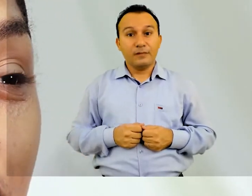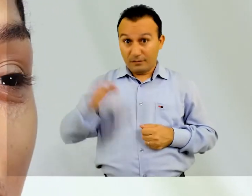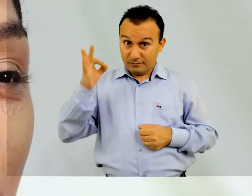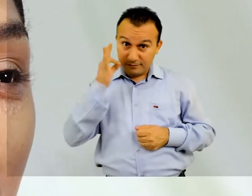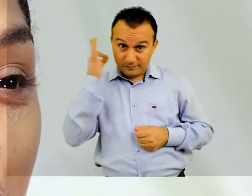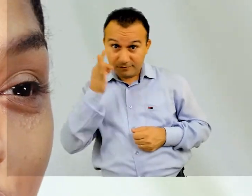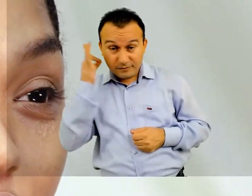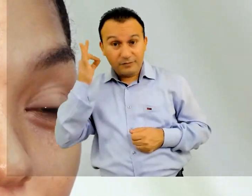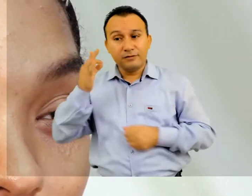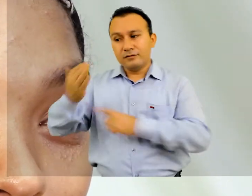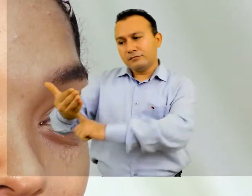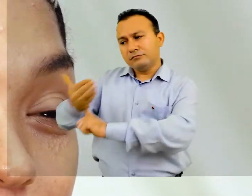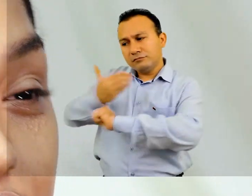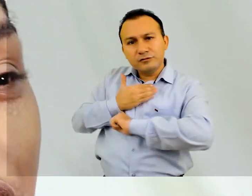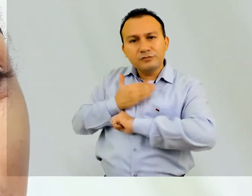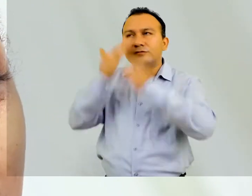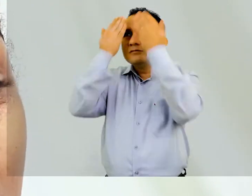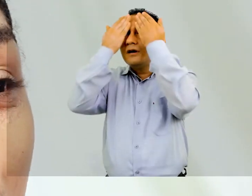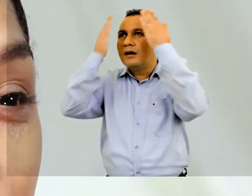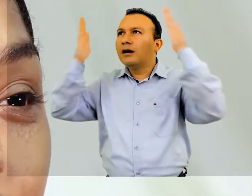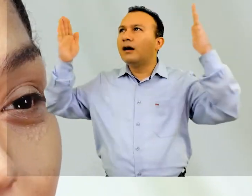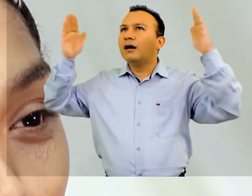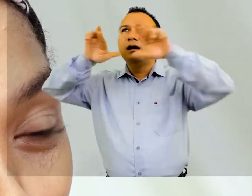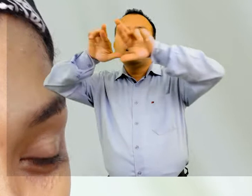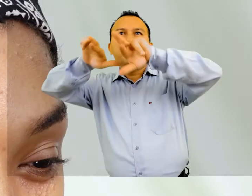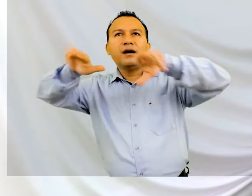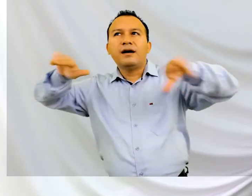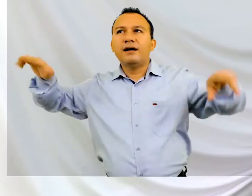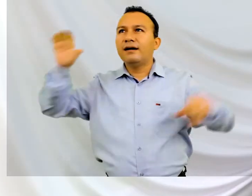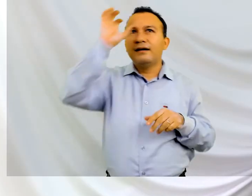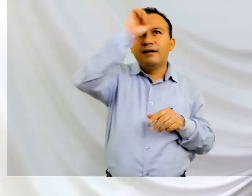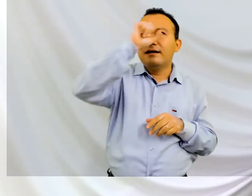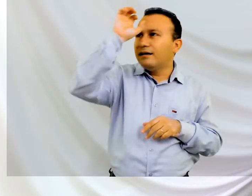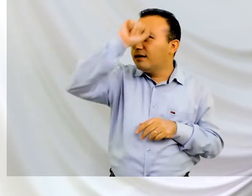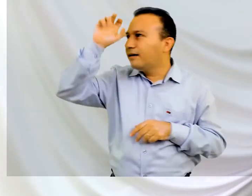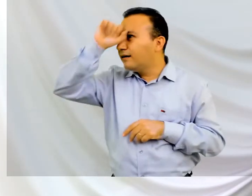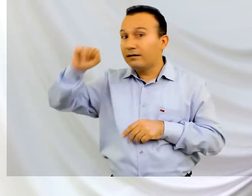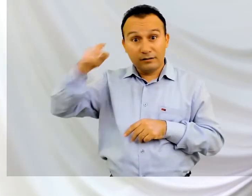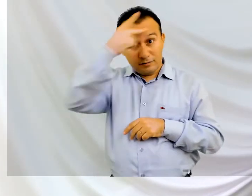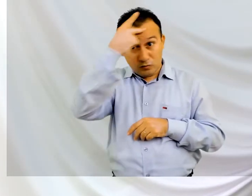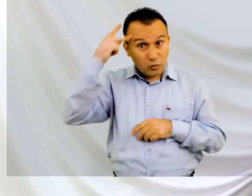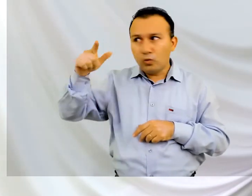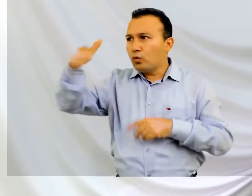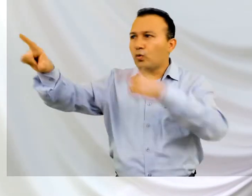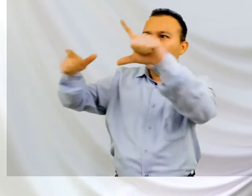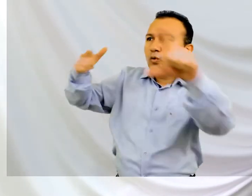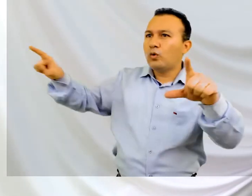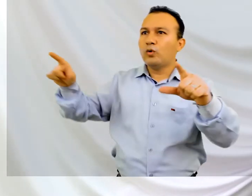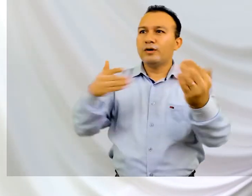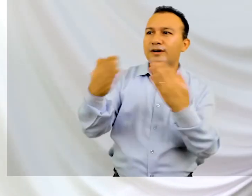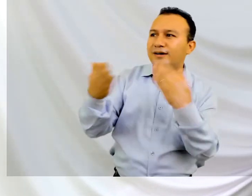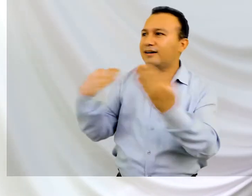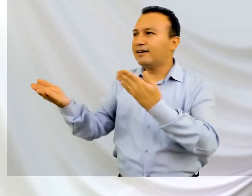desenvolvimento profissional, desenvolvimento social, e foi muito gratificante estar